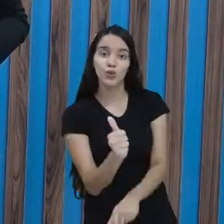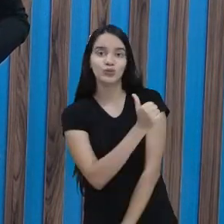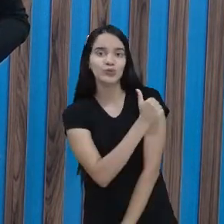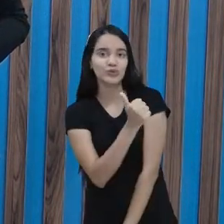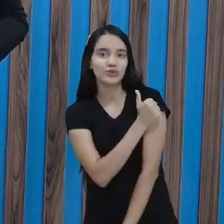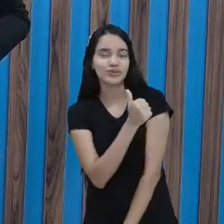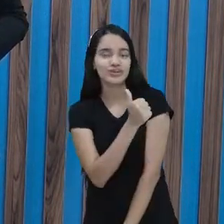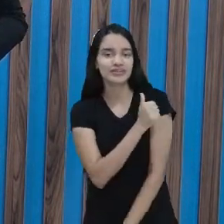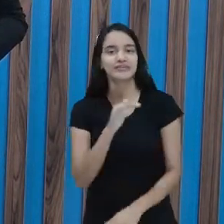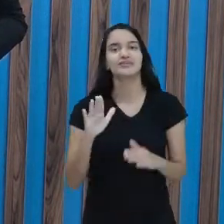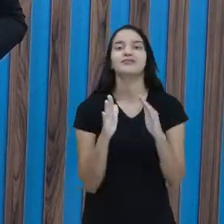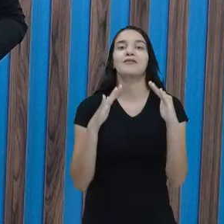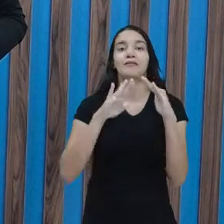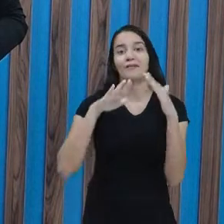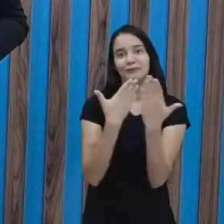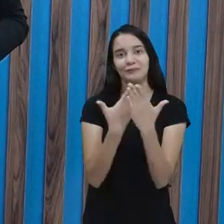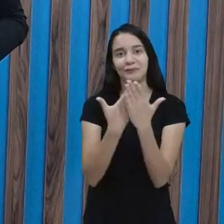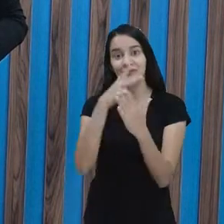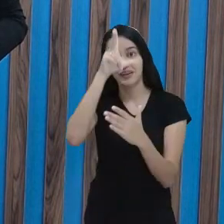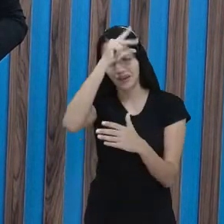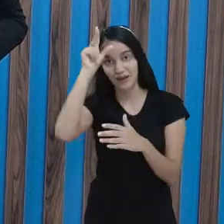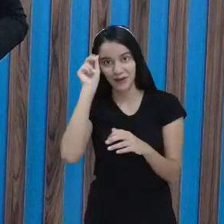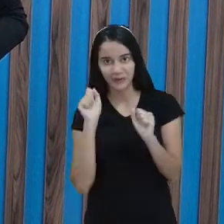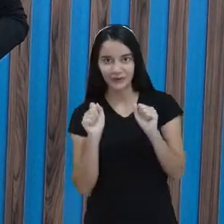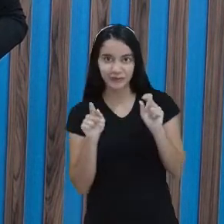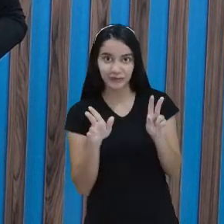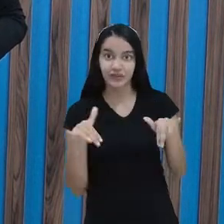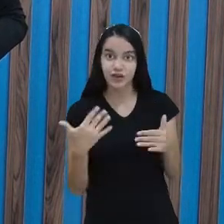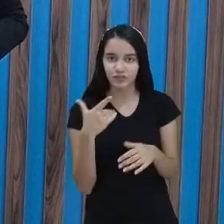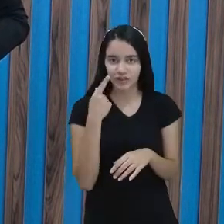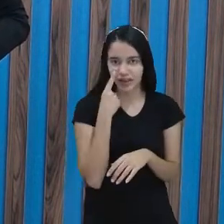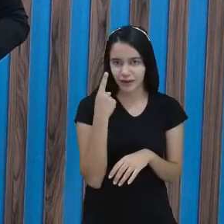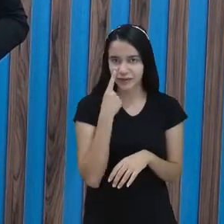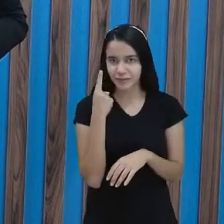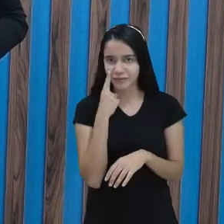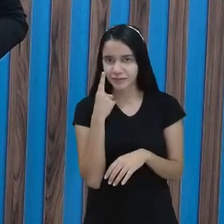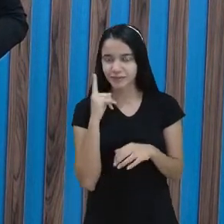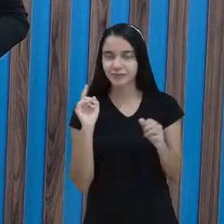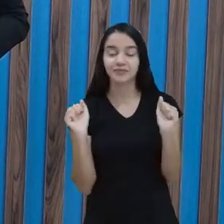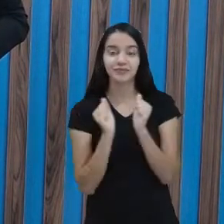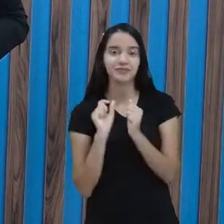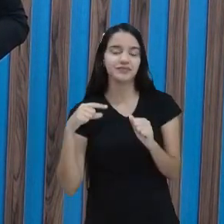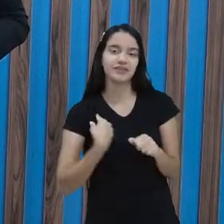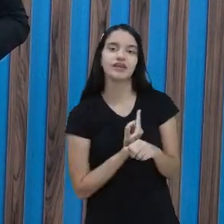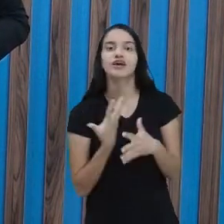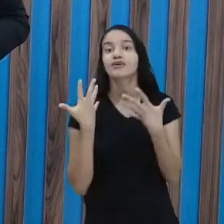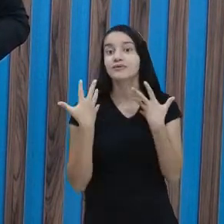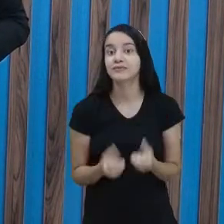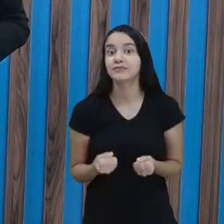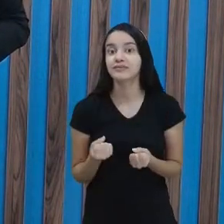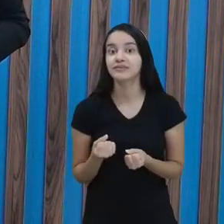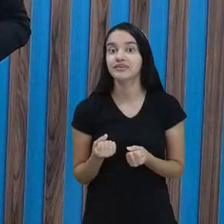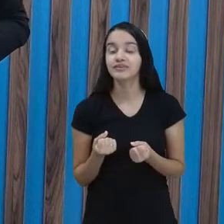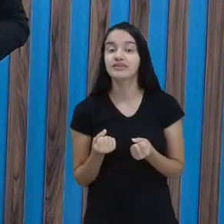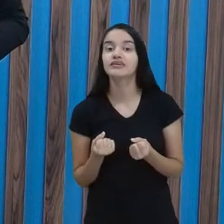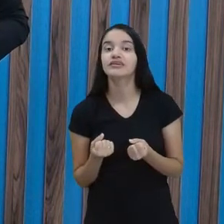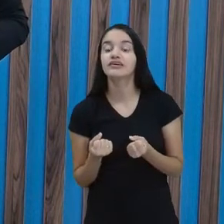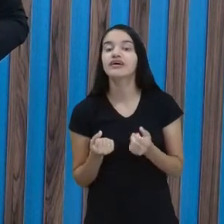Escola Municipal Poeta Paulo Bandeira, tá? A gente fica ligadinho aí conosco. Vamos lá, vamos